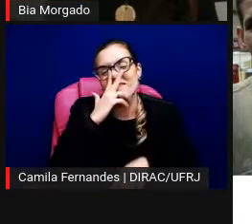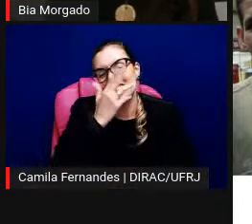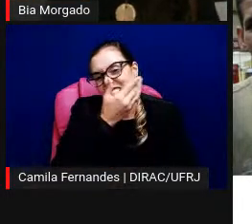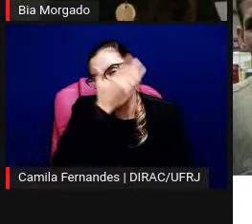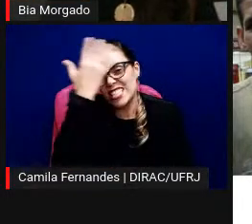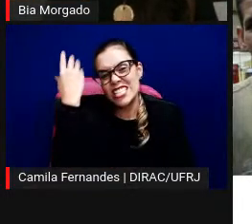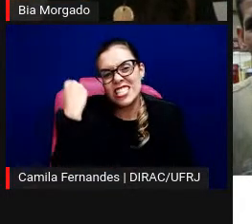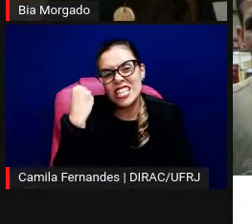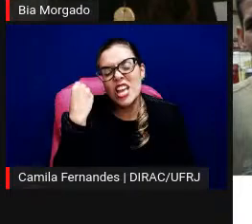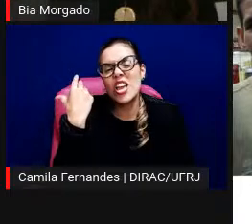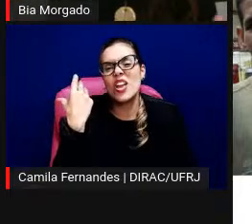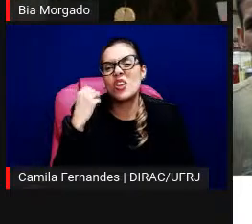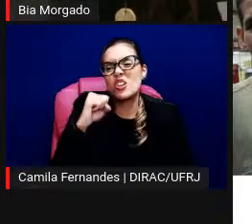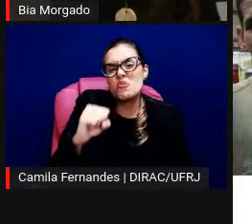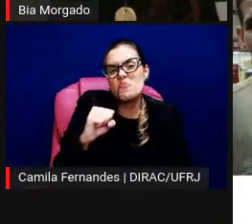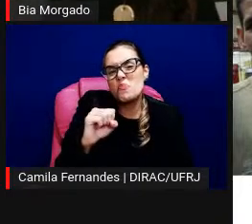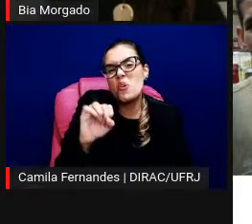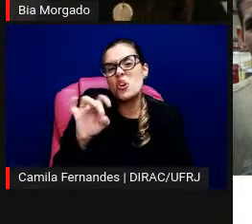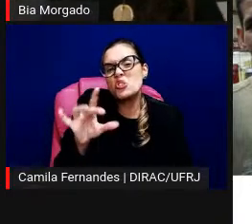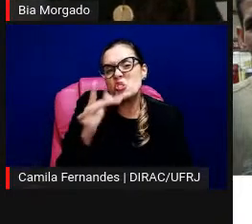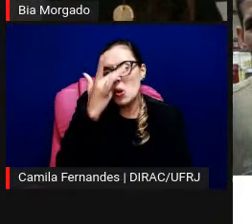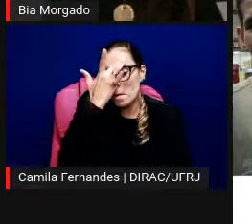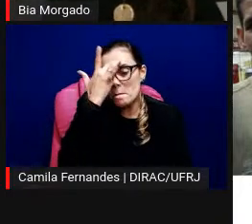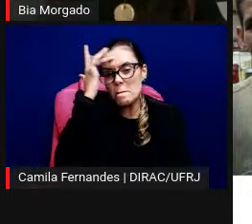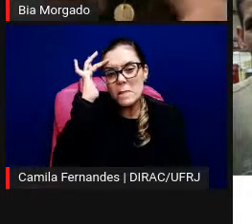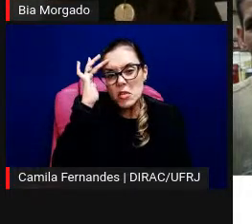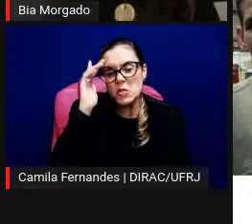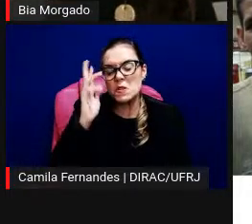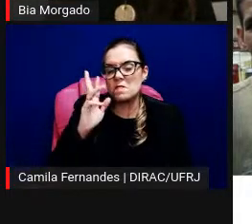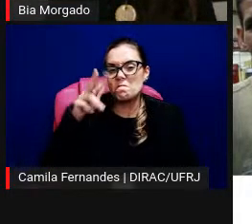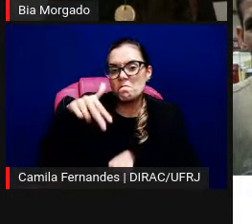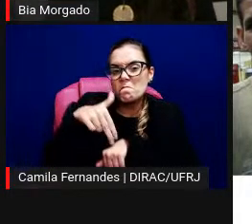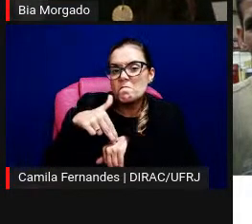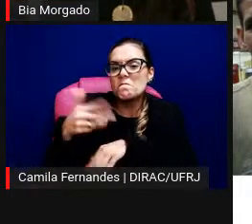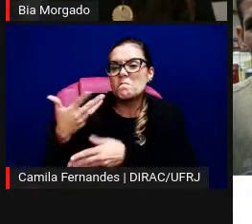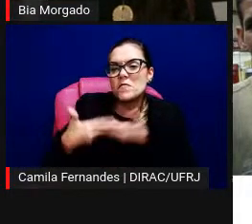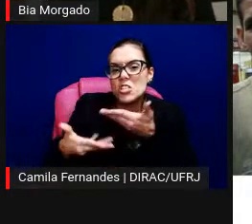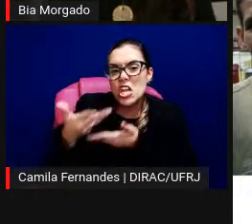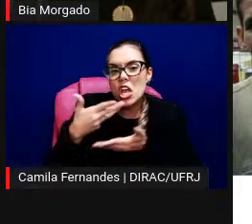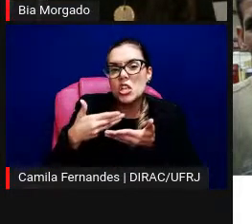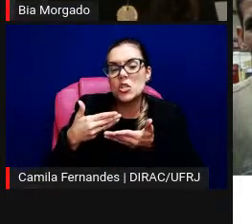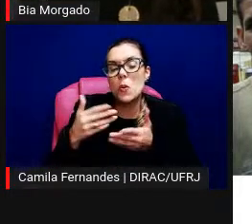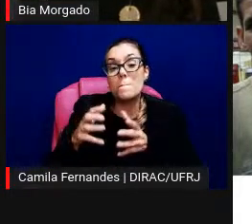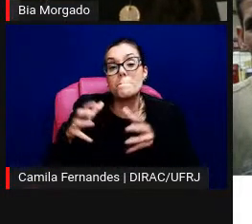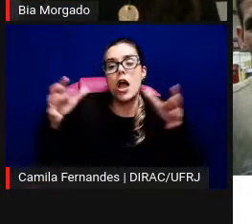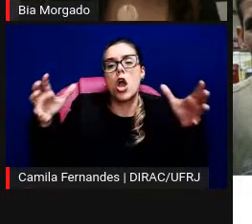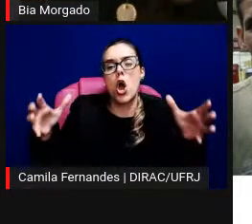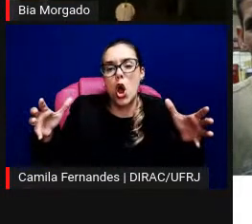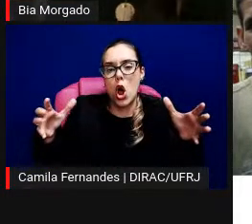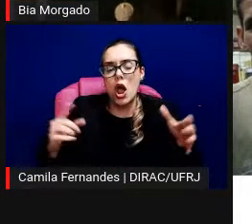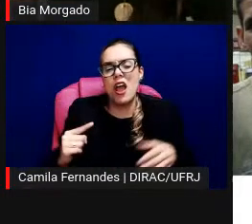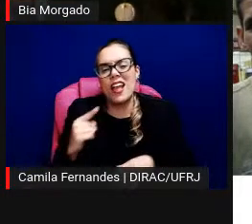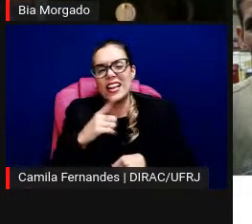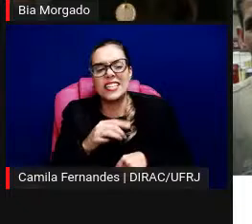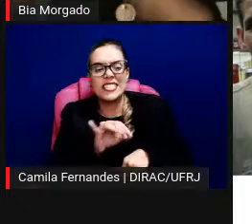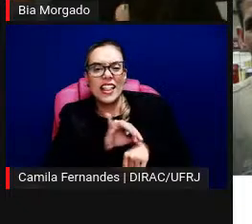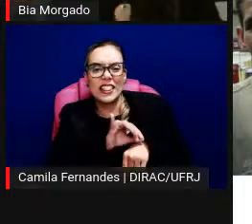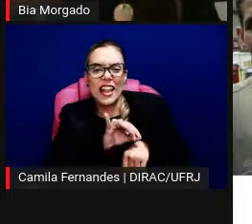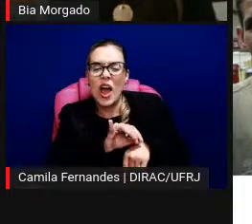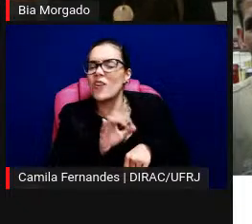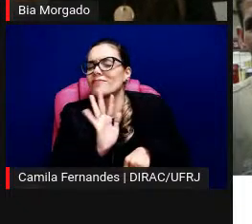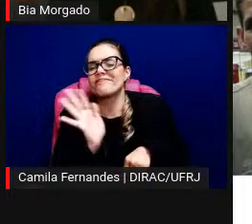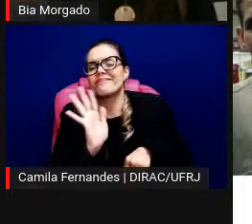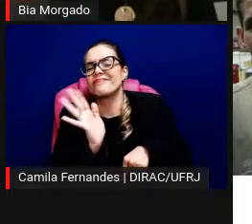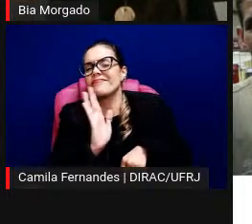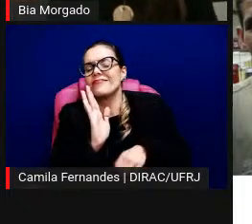vamos botar o mediador só na parte maior que tem mais obras aquela da central a gente deixa com o cara ali que vai ficar responsável